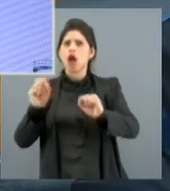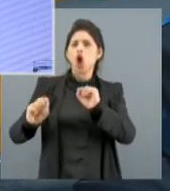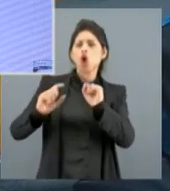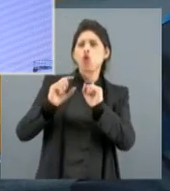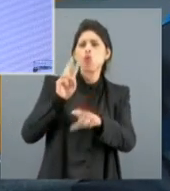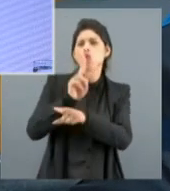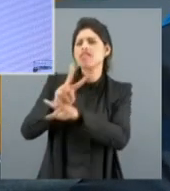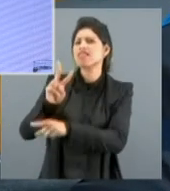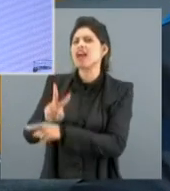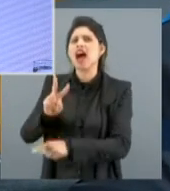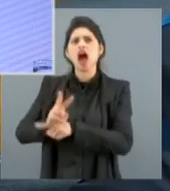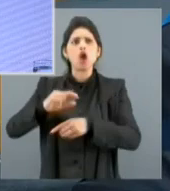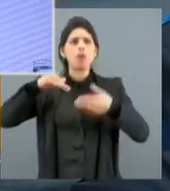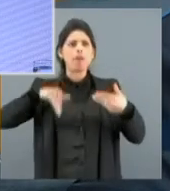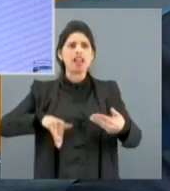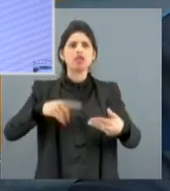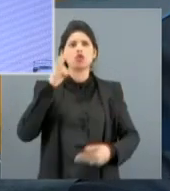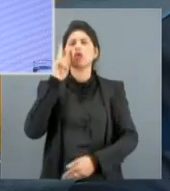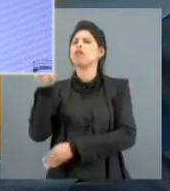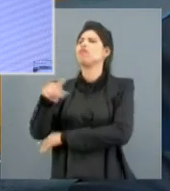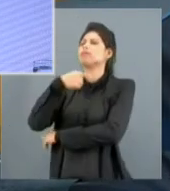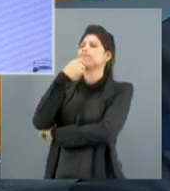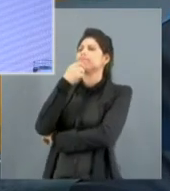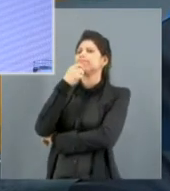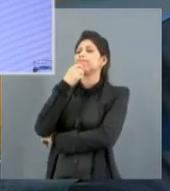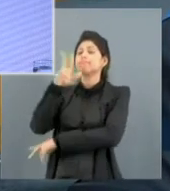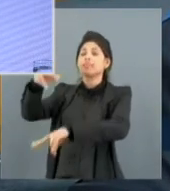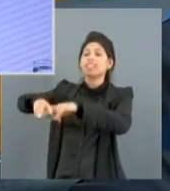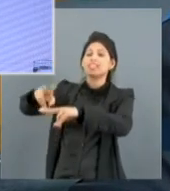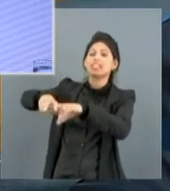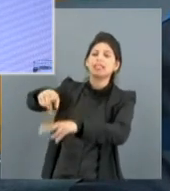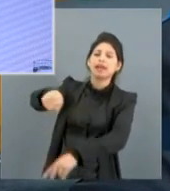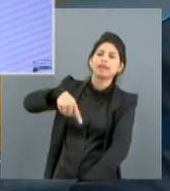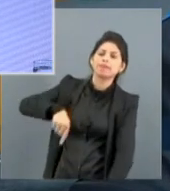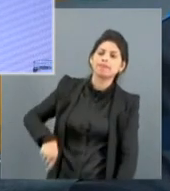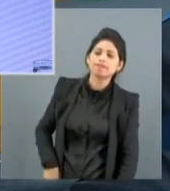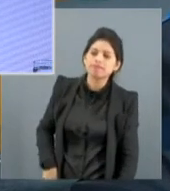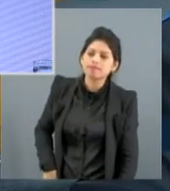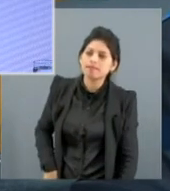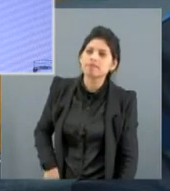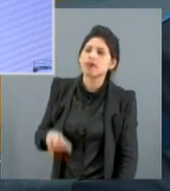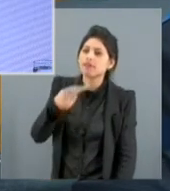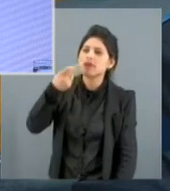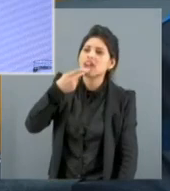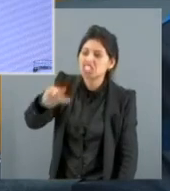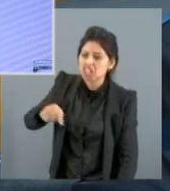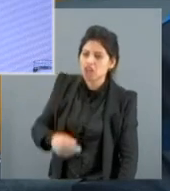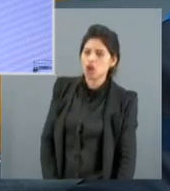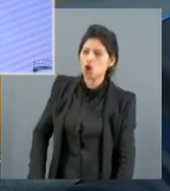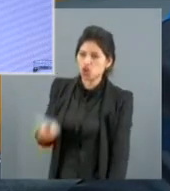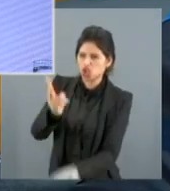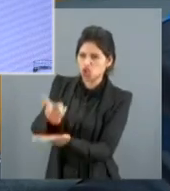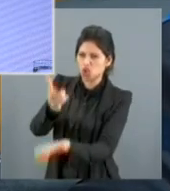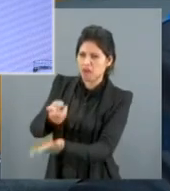uma narrativa de que o Cid, Mauro Cid, seguia ordens de Jair Bolsonaro e